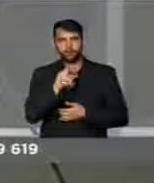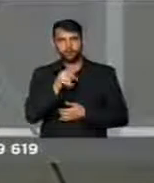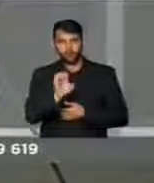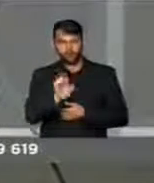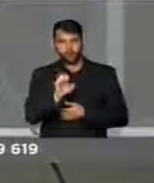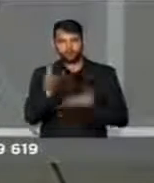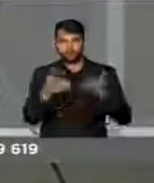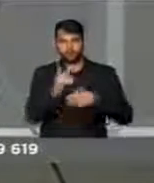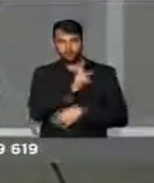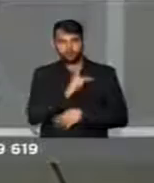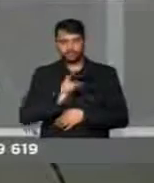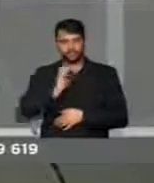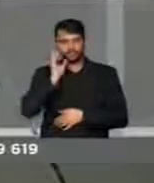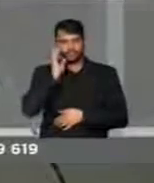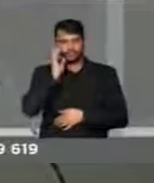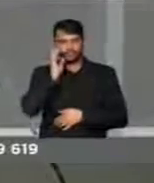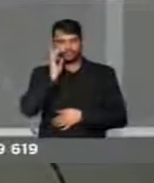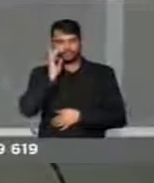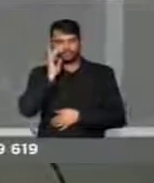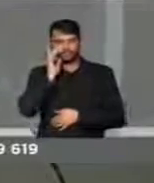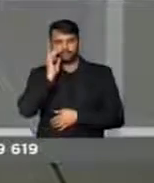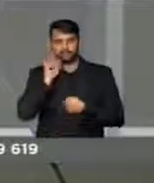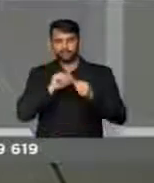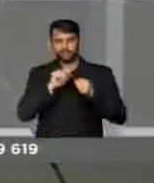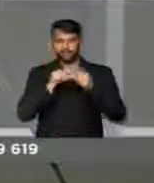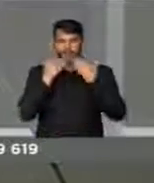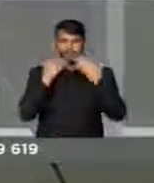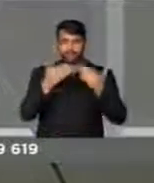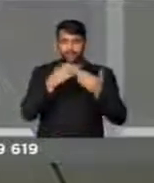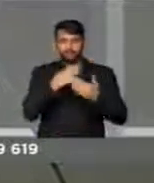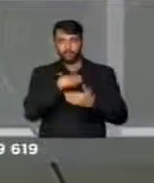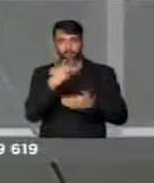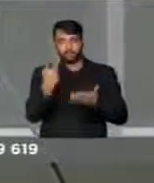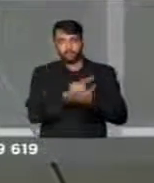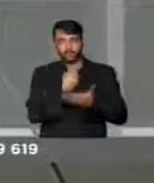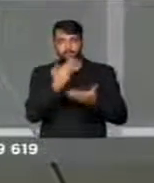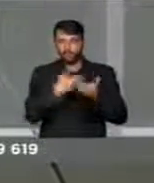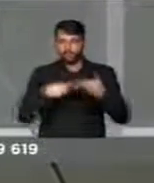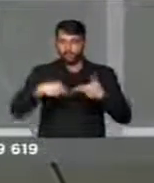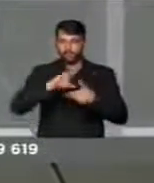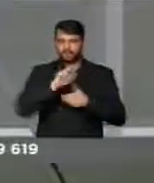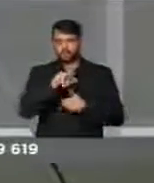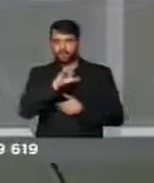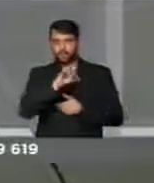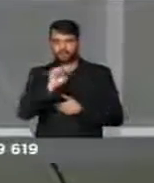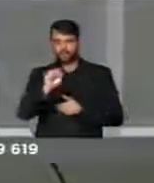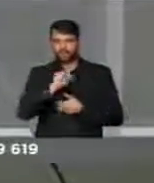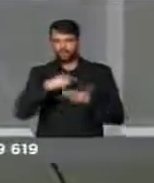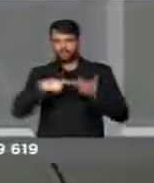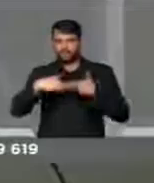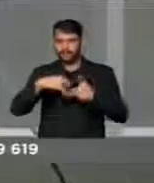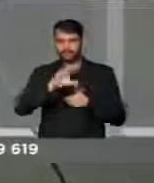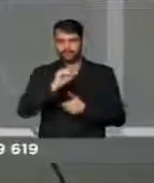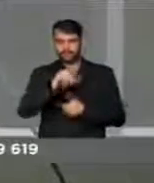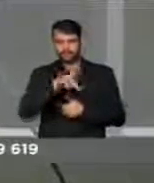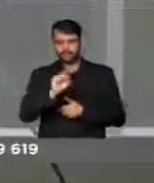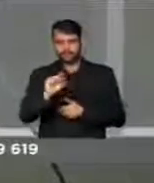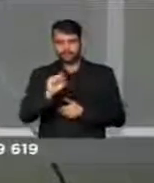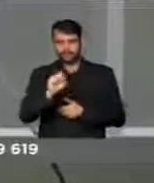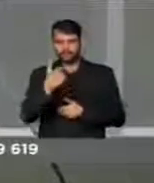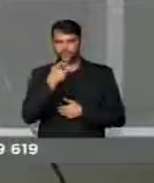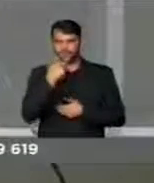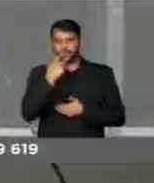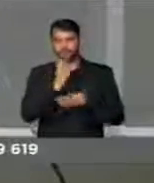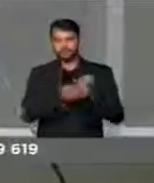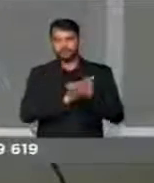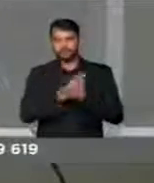Hoje, quando a presidente Dilma ficou caracterizada no cometimento de vários crimes, vários crimes, e não estou